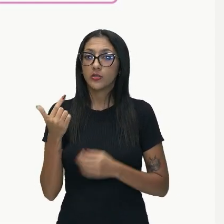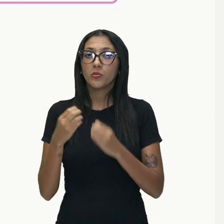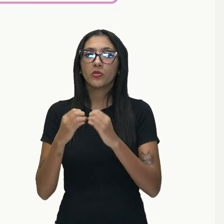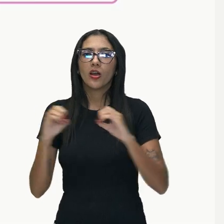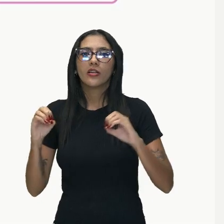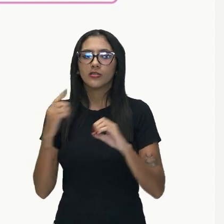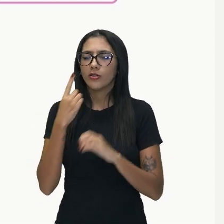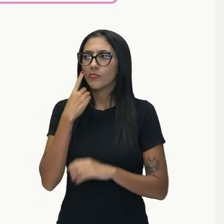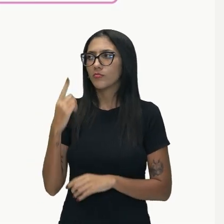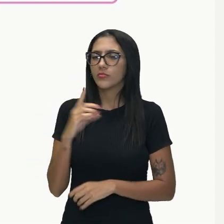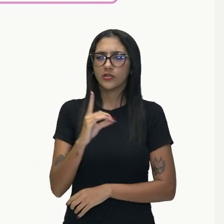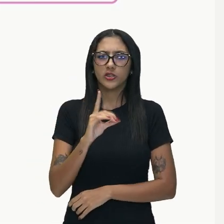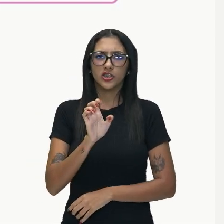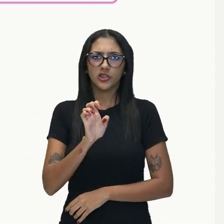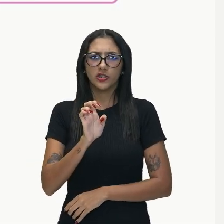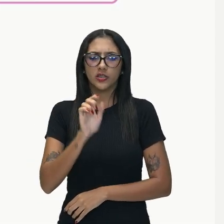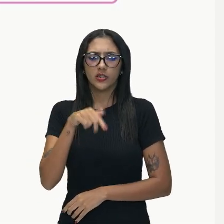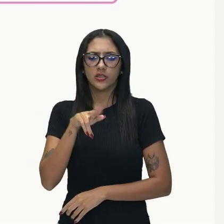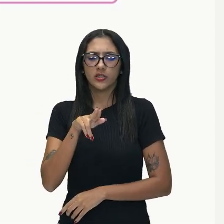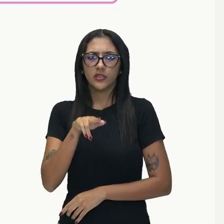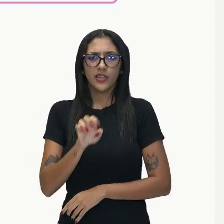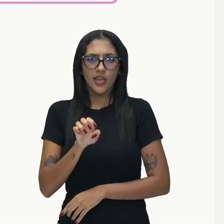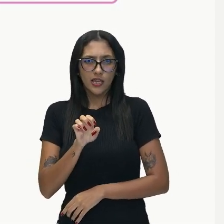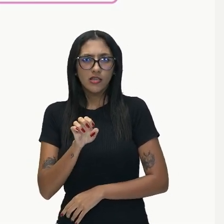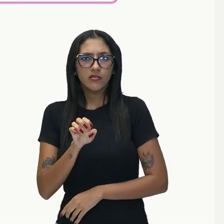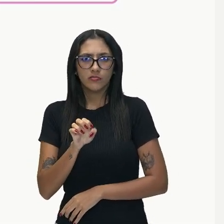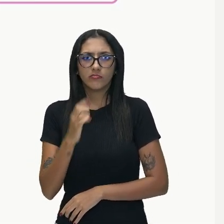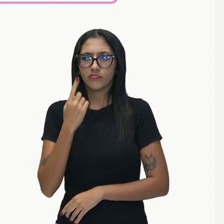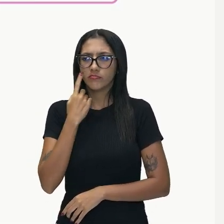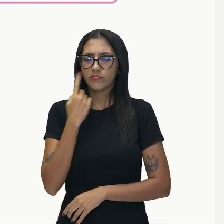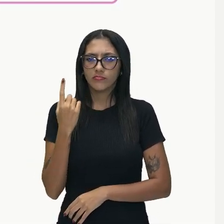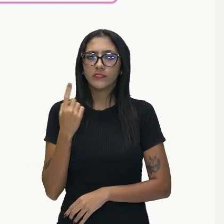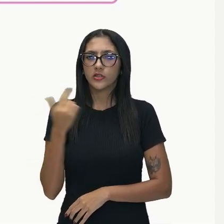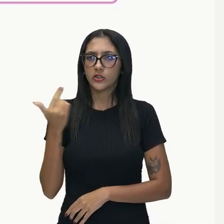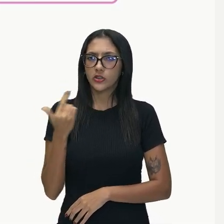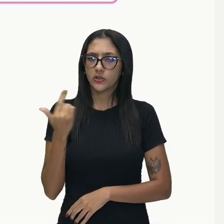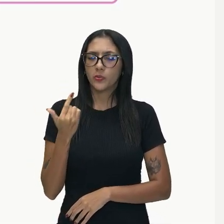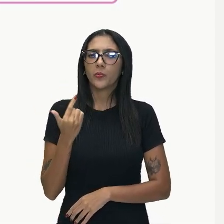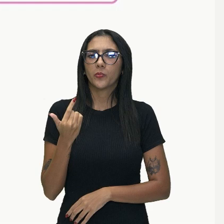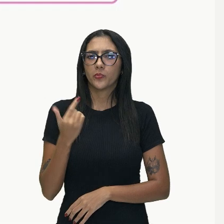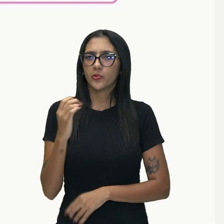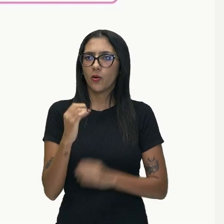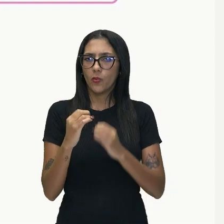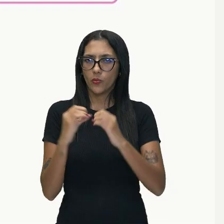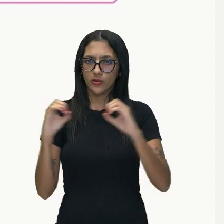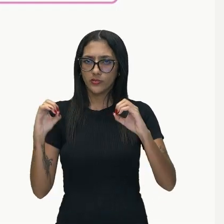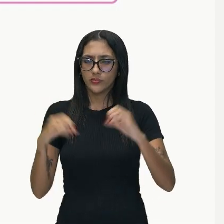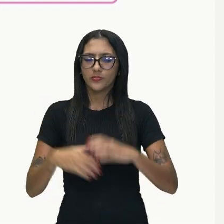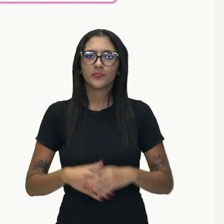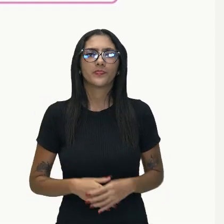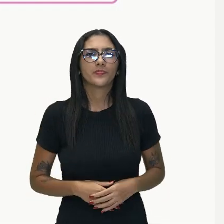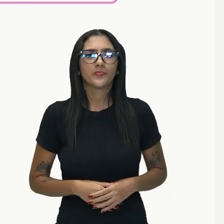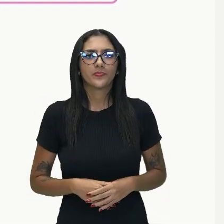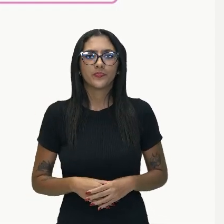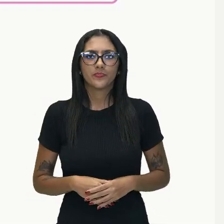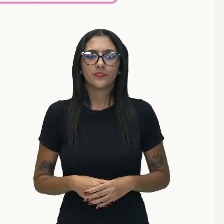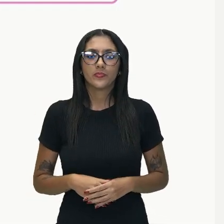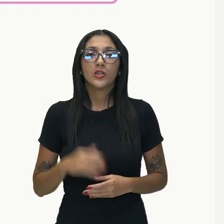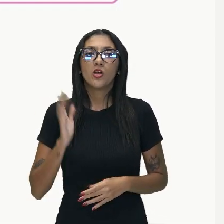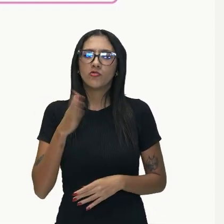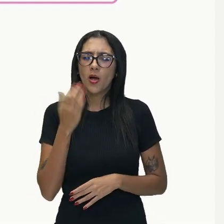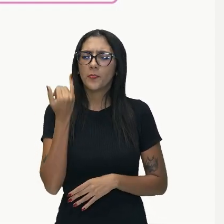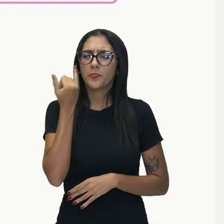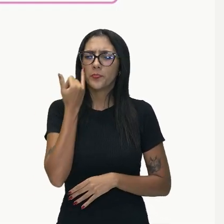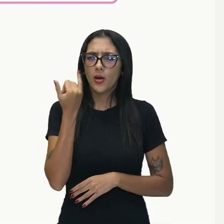conseguirá um bom resultado na prova, certo? Então, já sabemos que temos aqui duas orações